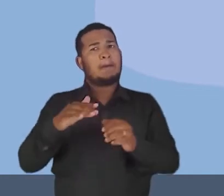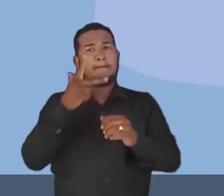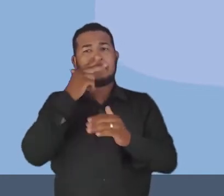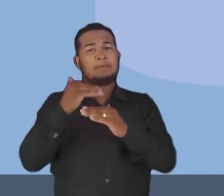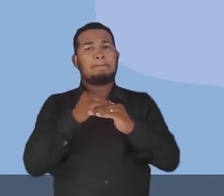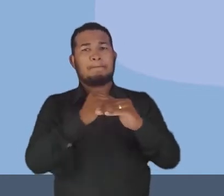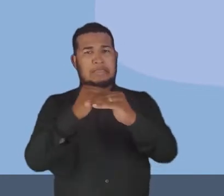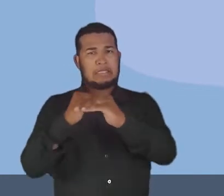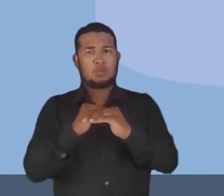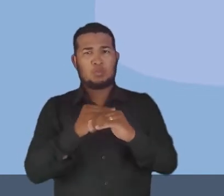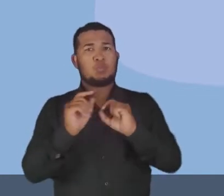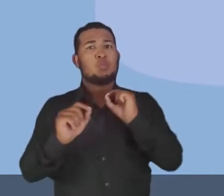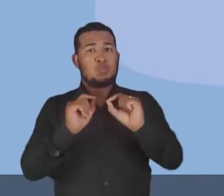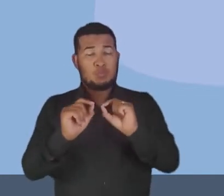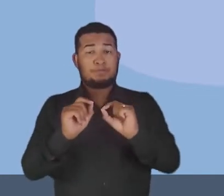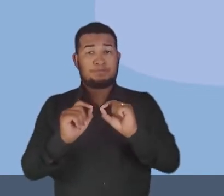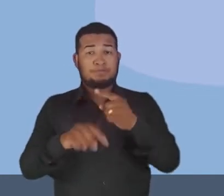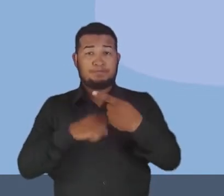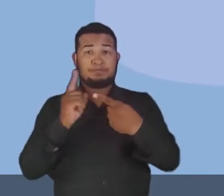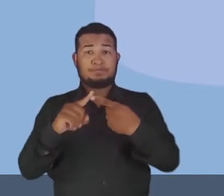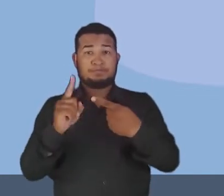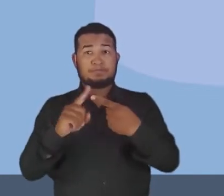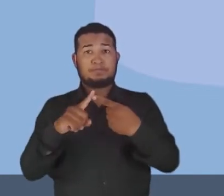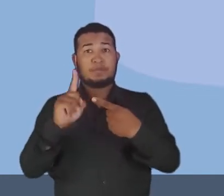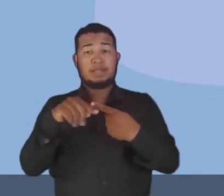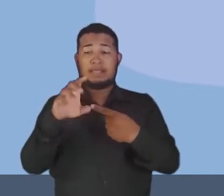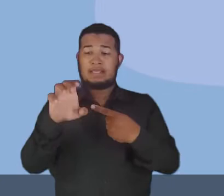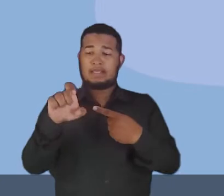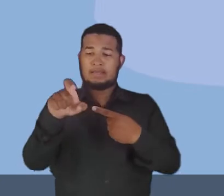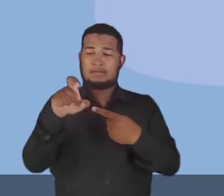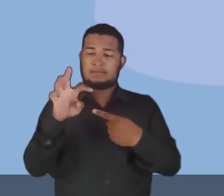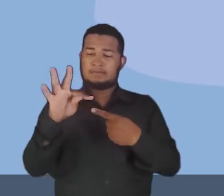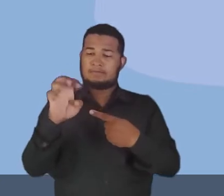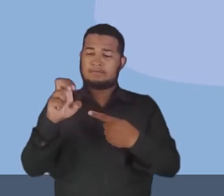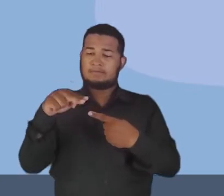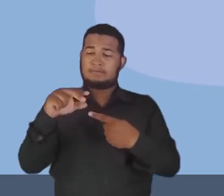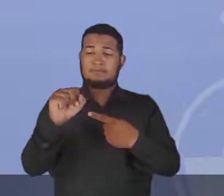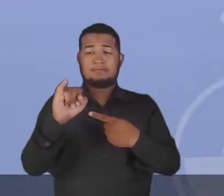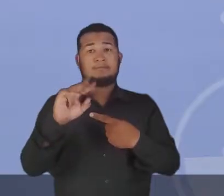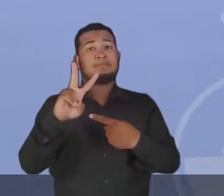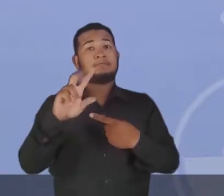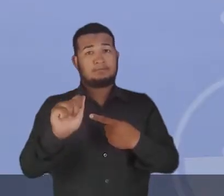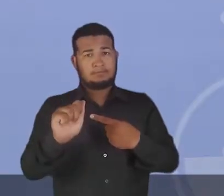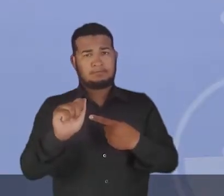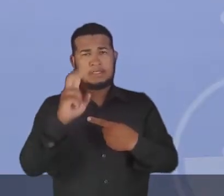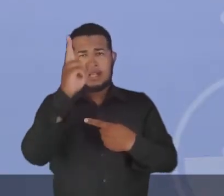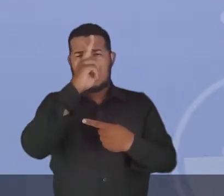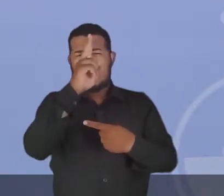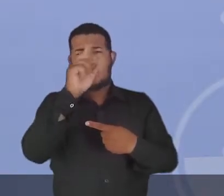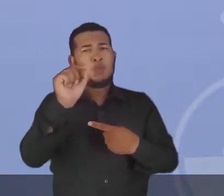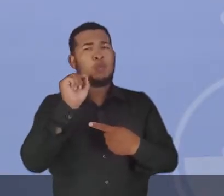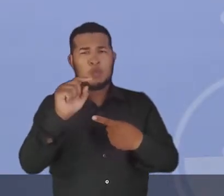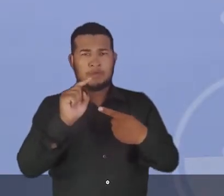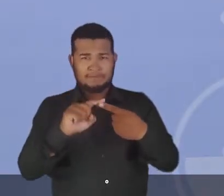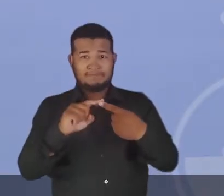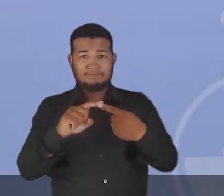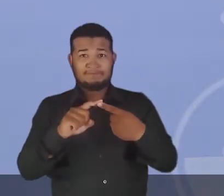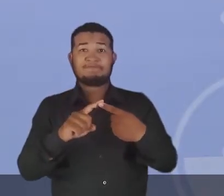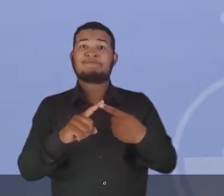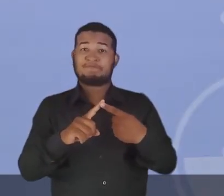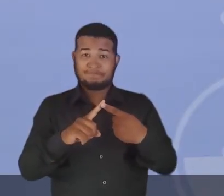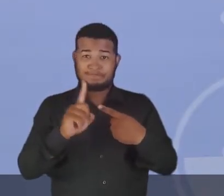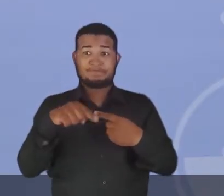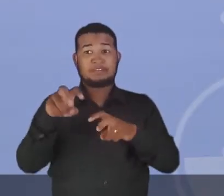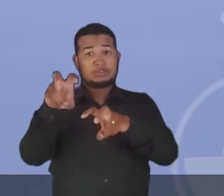padrão. Primeiro, é uma agricultura extensiva. Vem comigo pessoal. Lembra aí o que é uma agricultura extensiva?